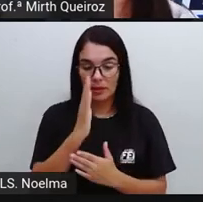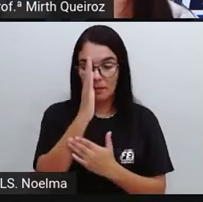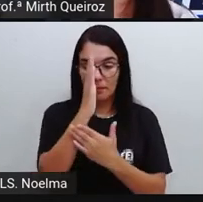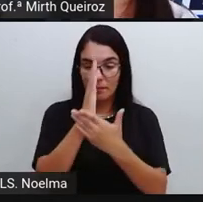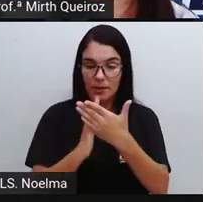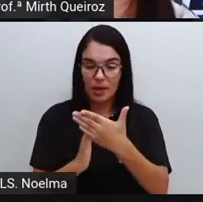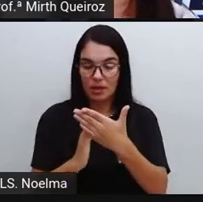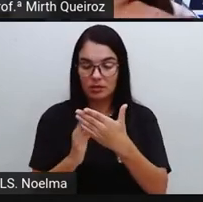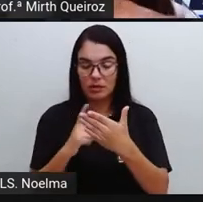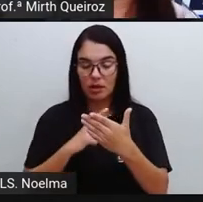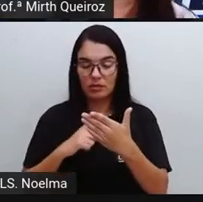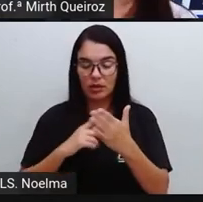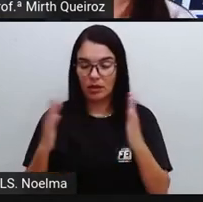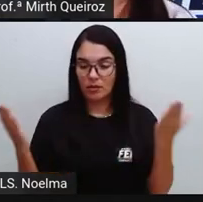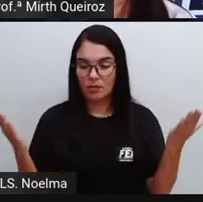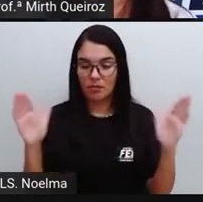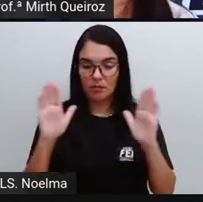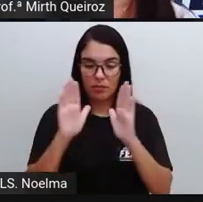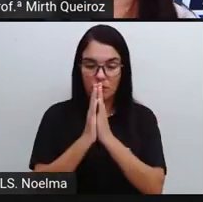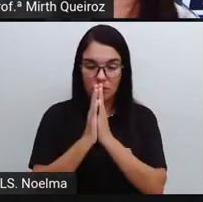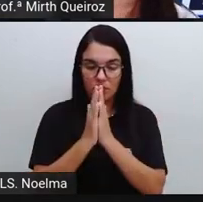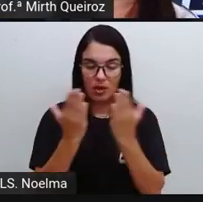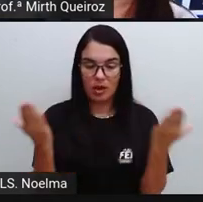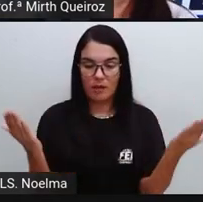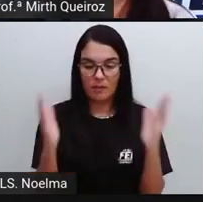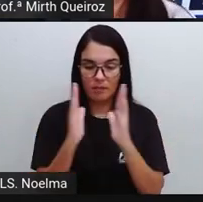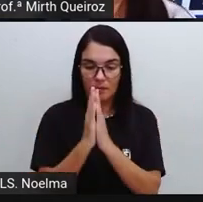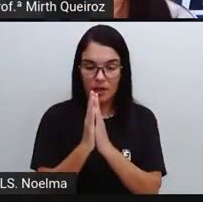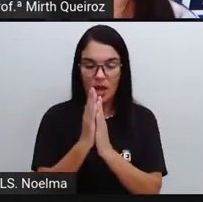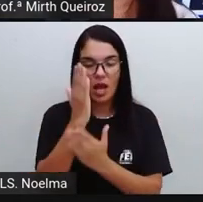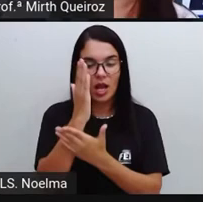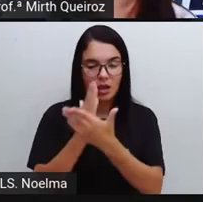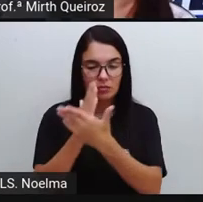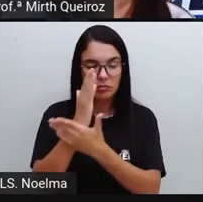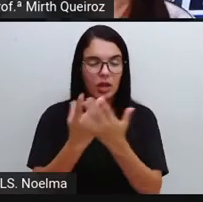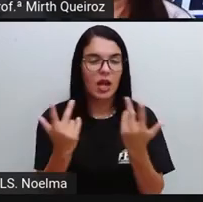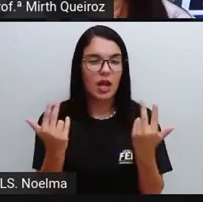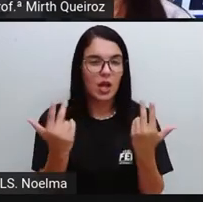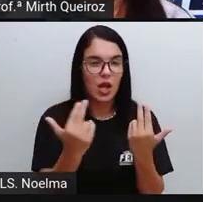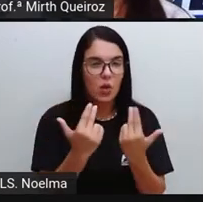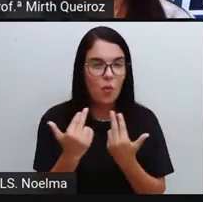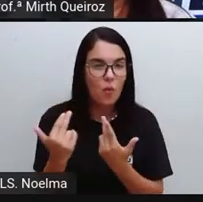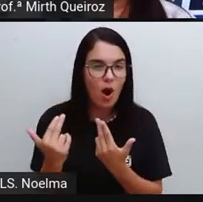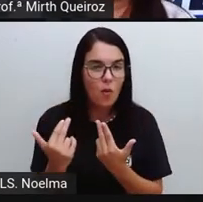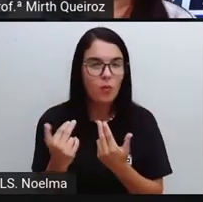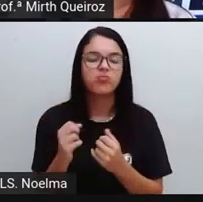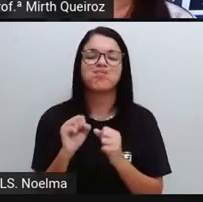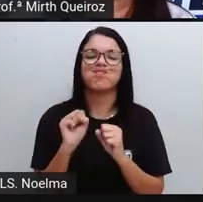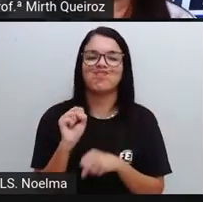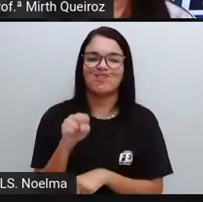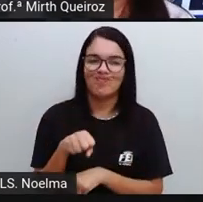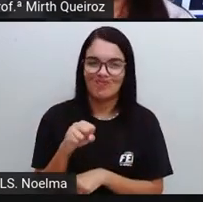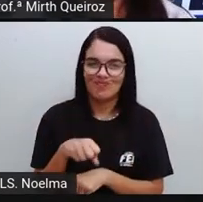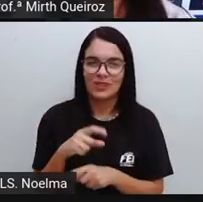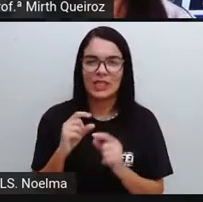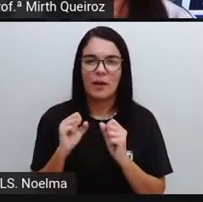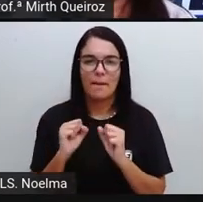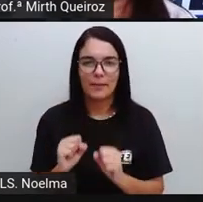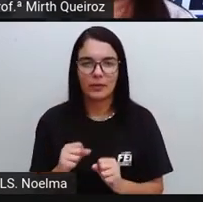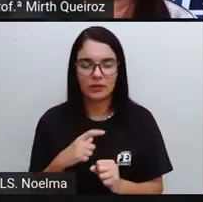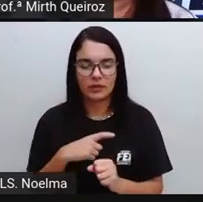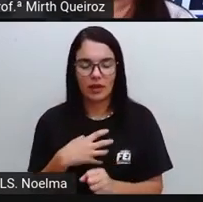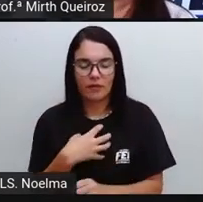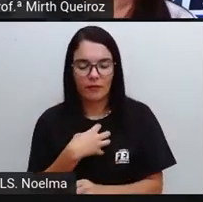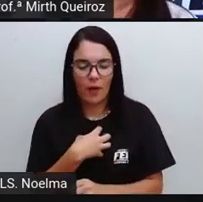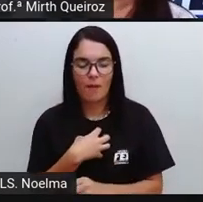na forma vertical, na forma horizontal, a gente pode traçar através dos vértices ali também. Então tem várias formas de